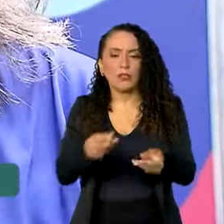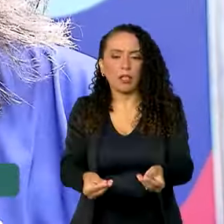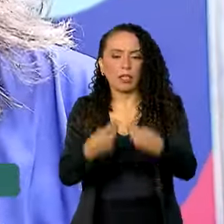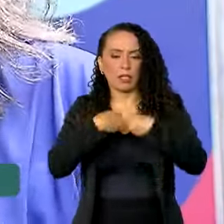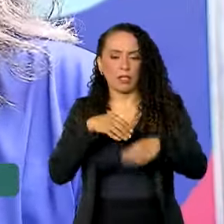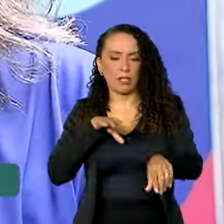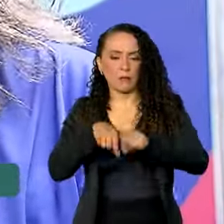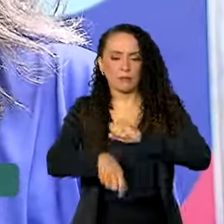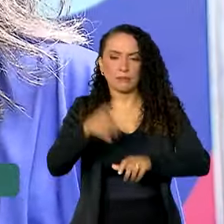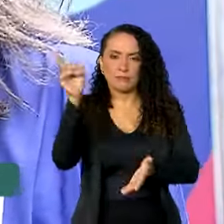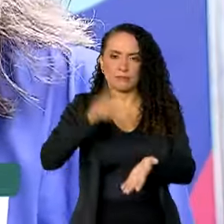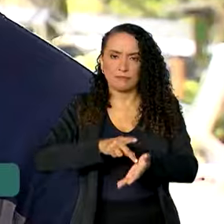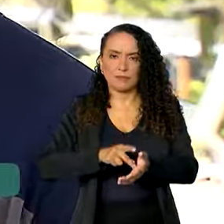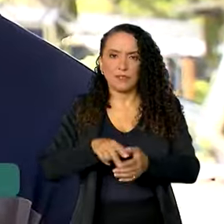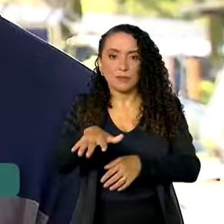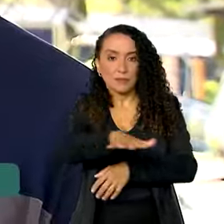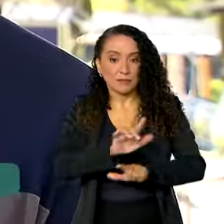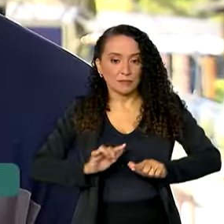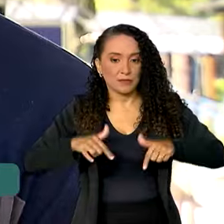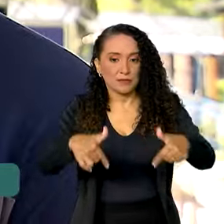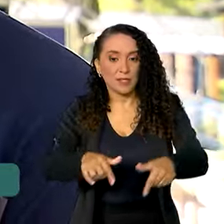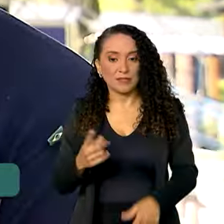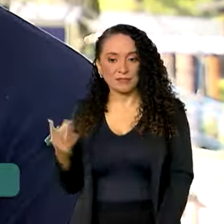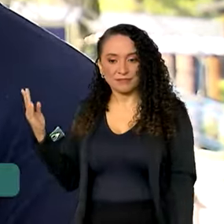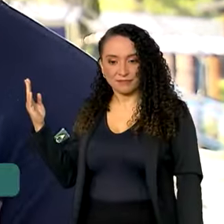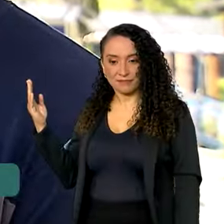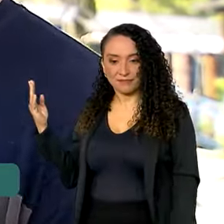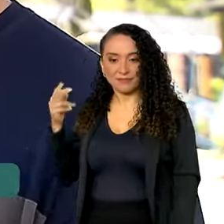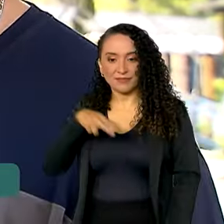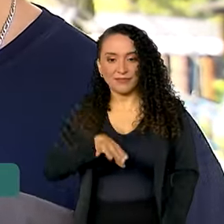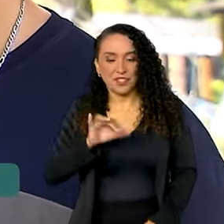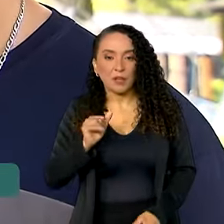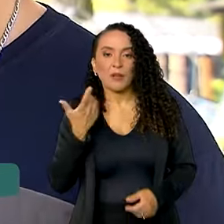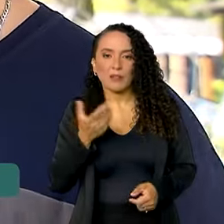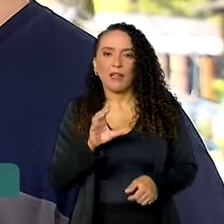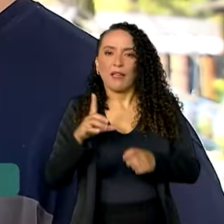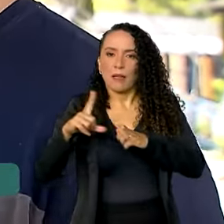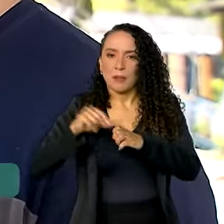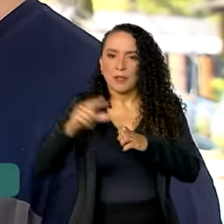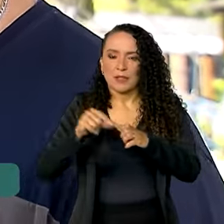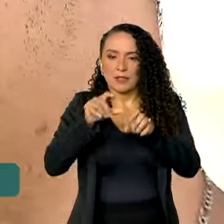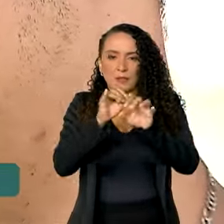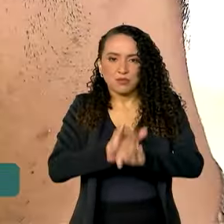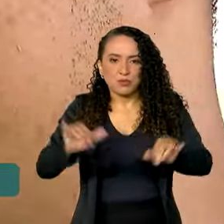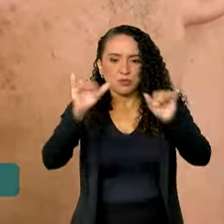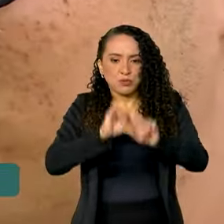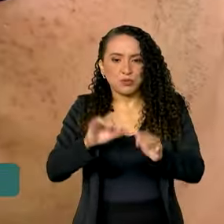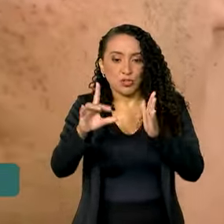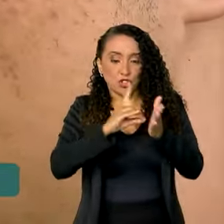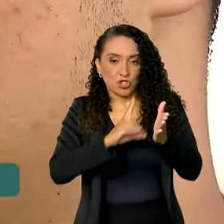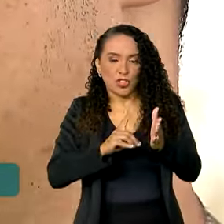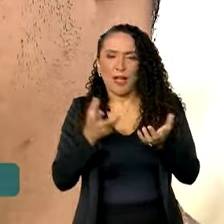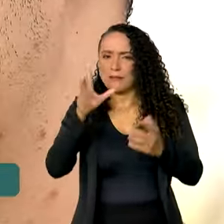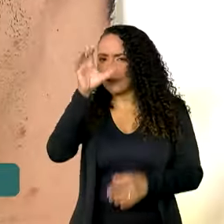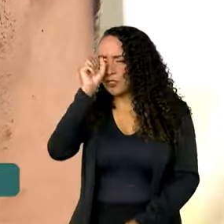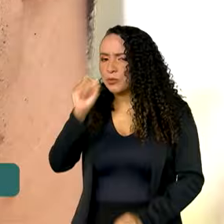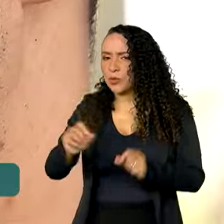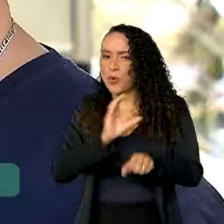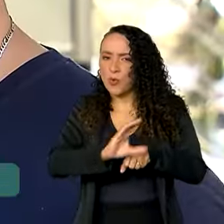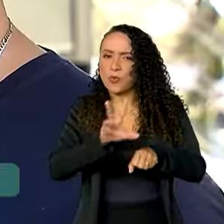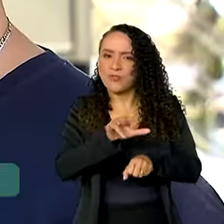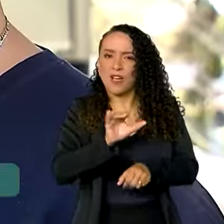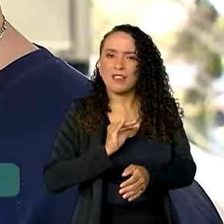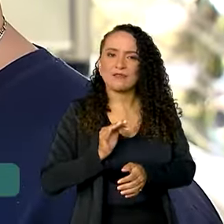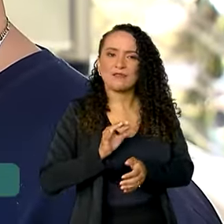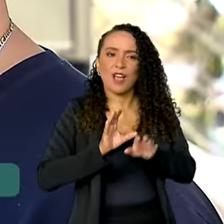formalização para o mercado de trabalho. Nicolas quer empreender no marketing digital e acredita que o curso vai ajudá-lo nesse futuro.